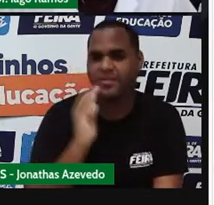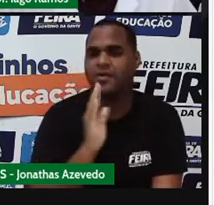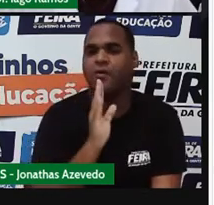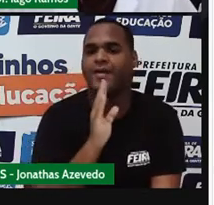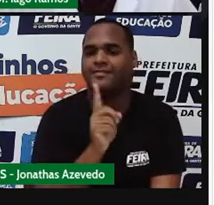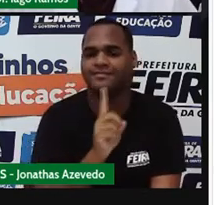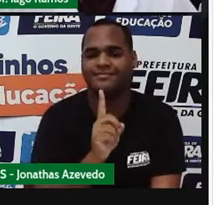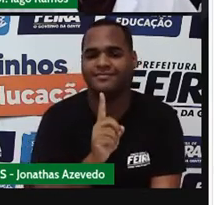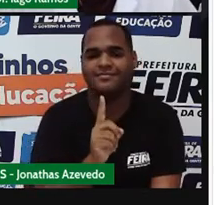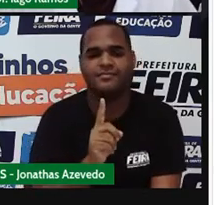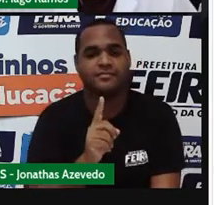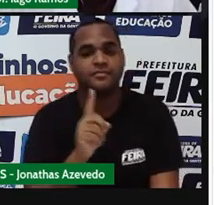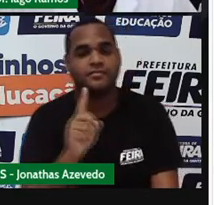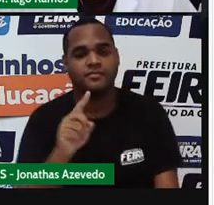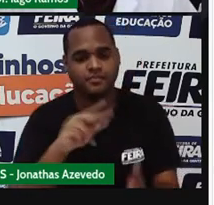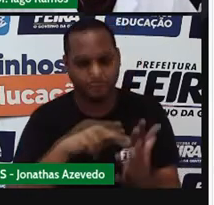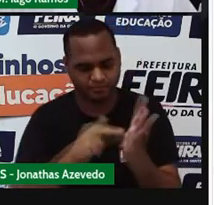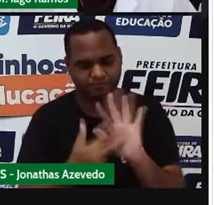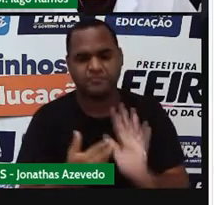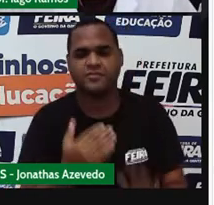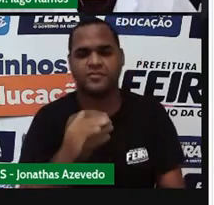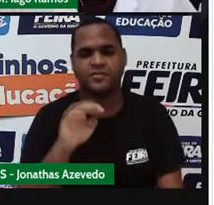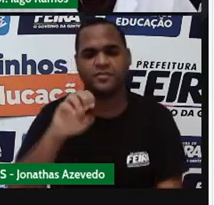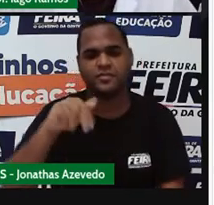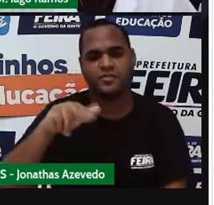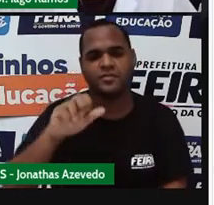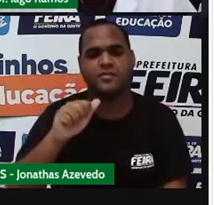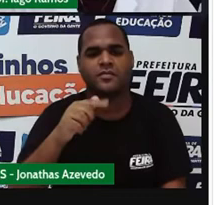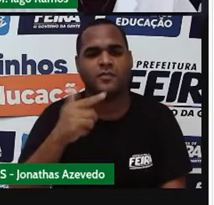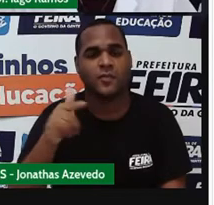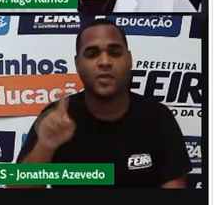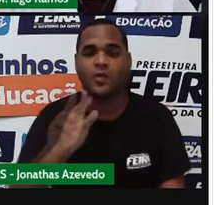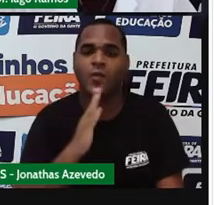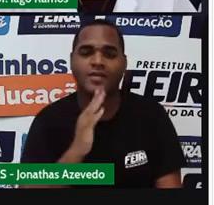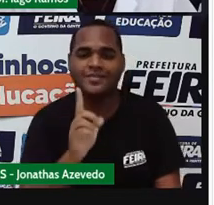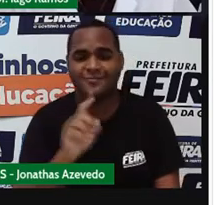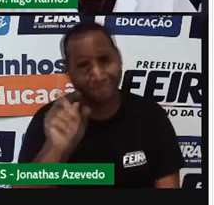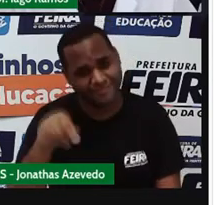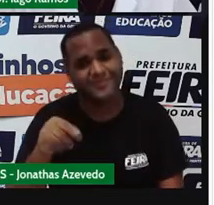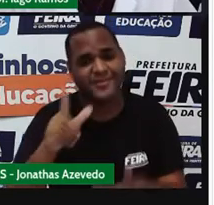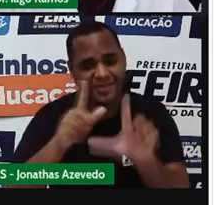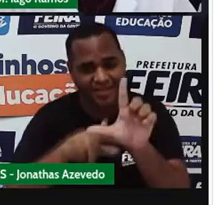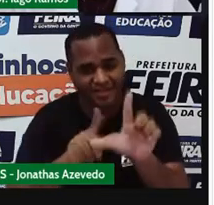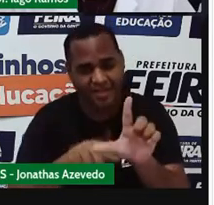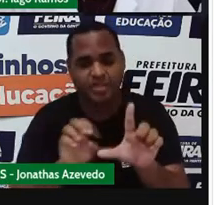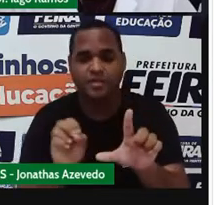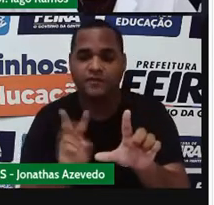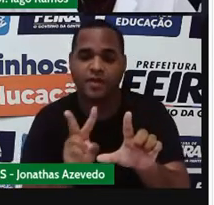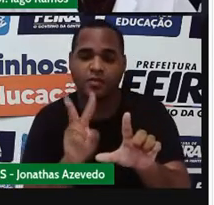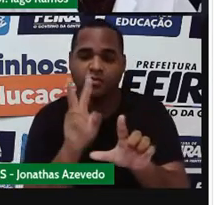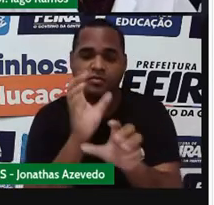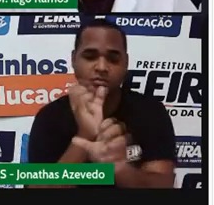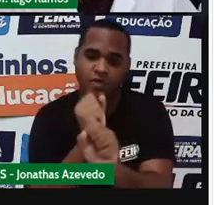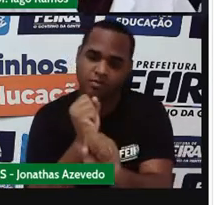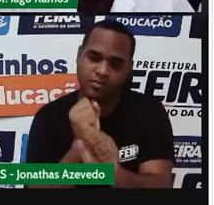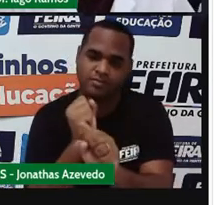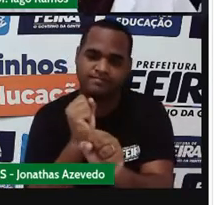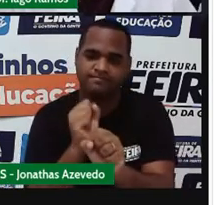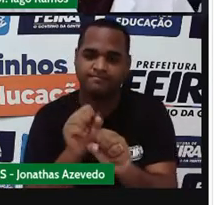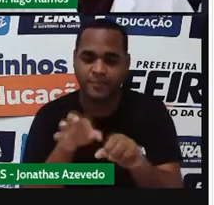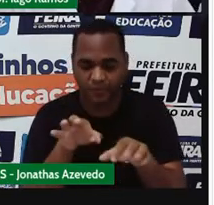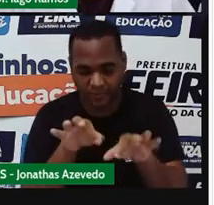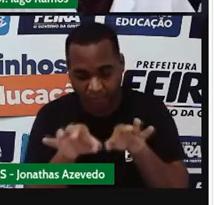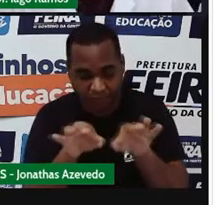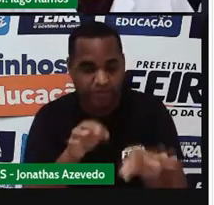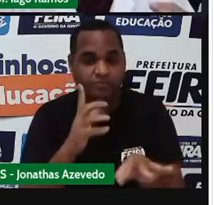equação, o que é que não é conhecido? É a letrinha. É o valor da letrinha. Então, resolver